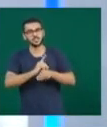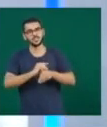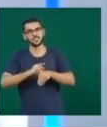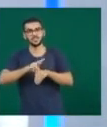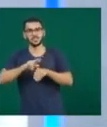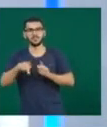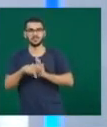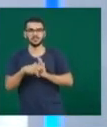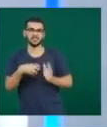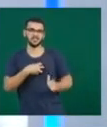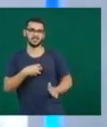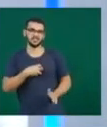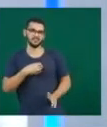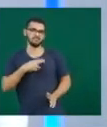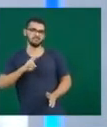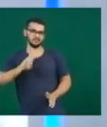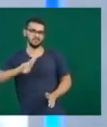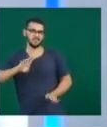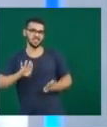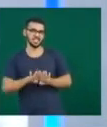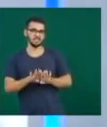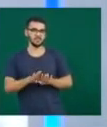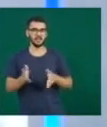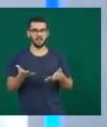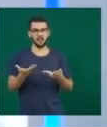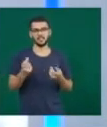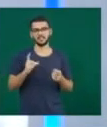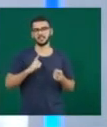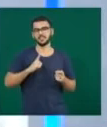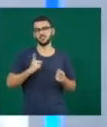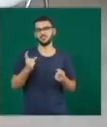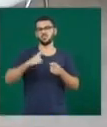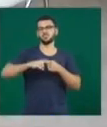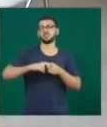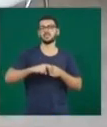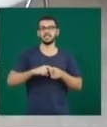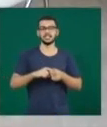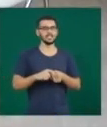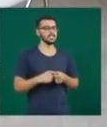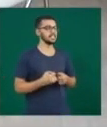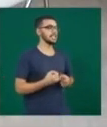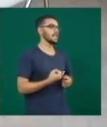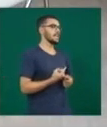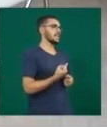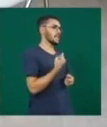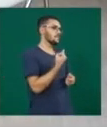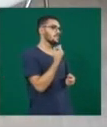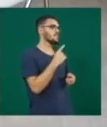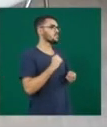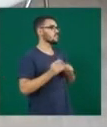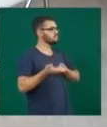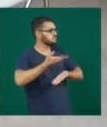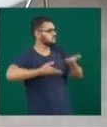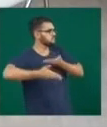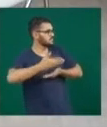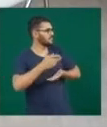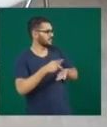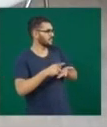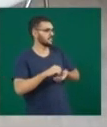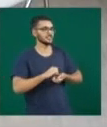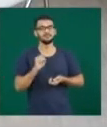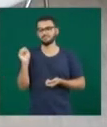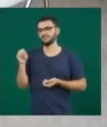Uberlândia e Bahia estão no diálogo mais forte. E é importante para essa troca de experiências também, né? Com certeza. Com com certeza.